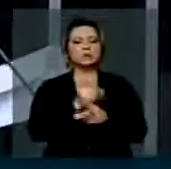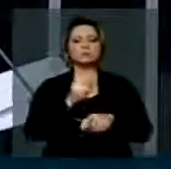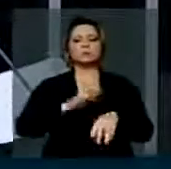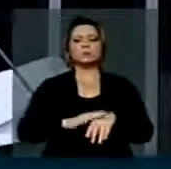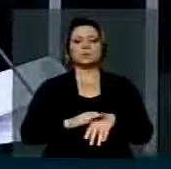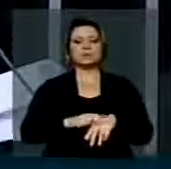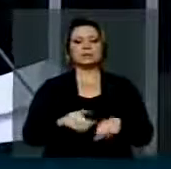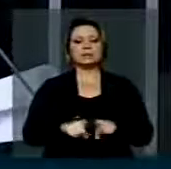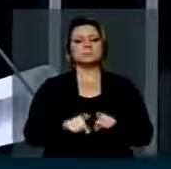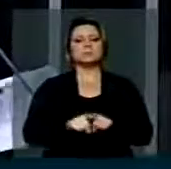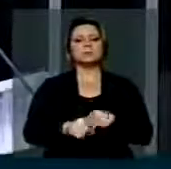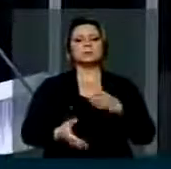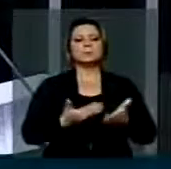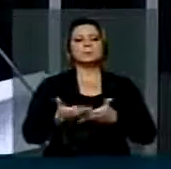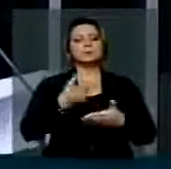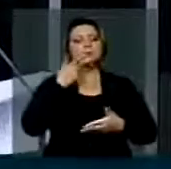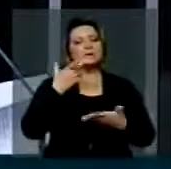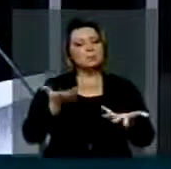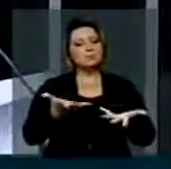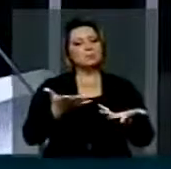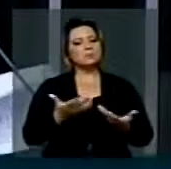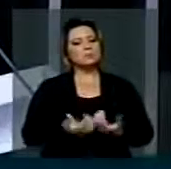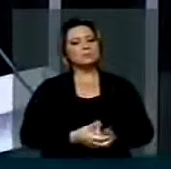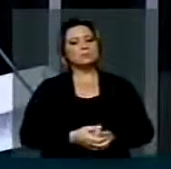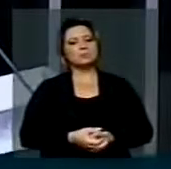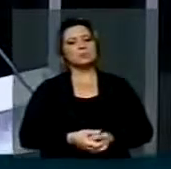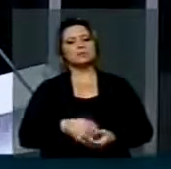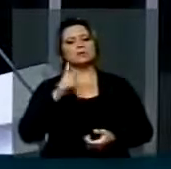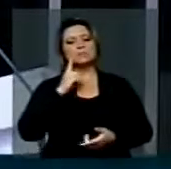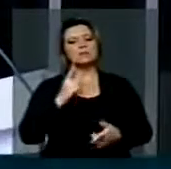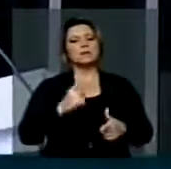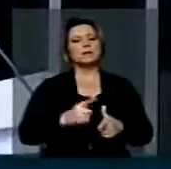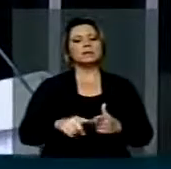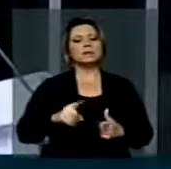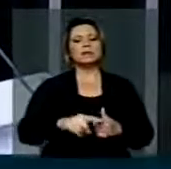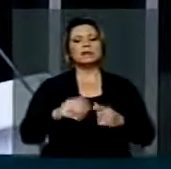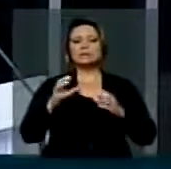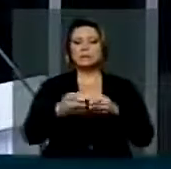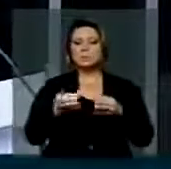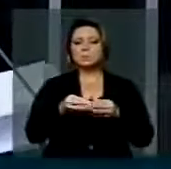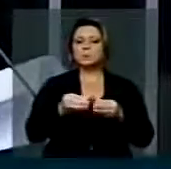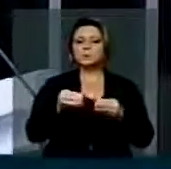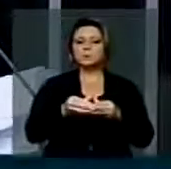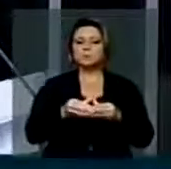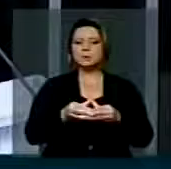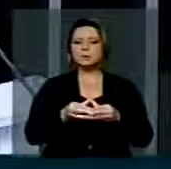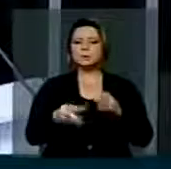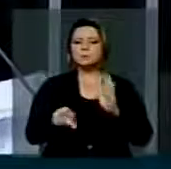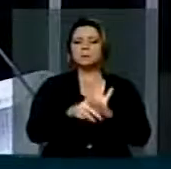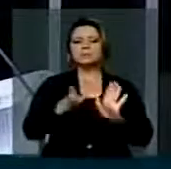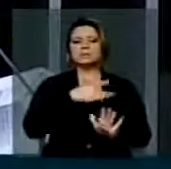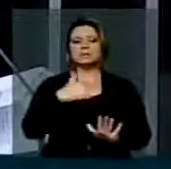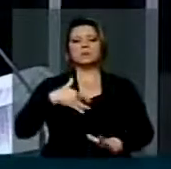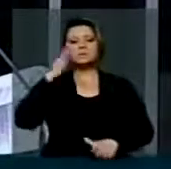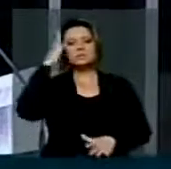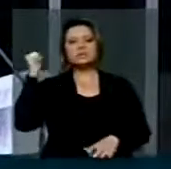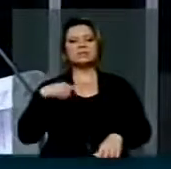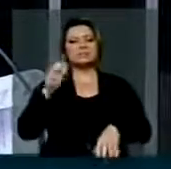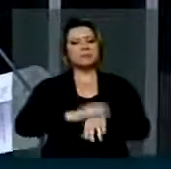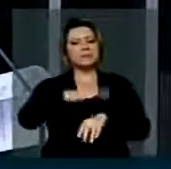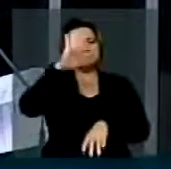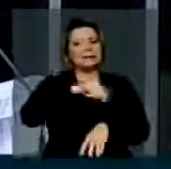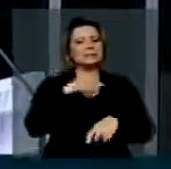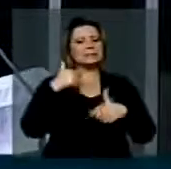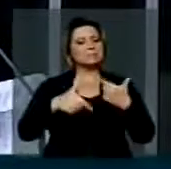realmente, redundantemente falando, para as situações mais específicas de saúde neste país.